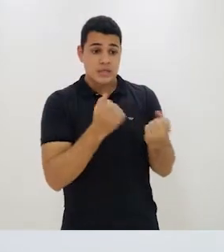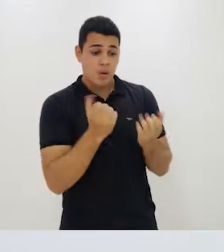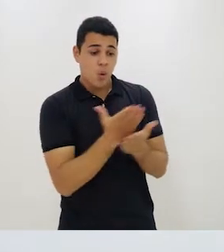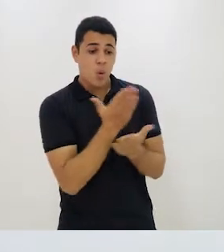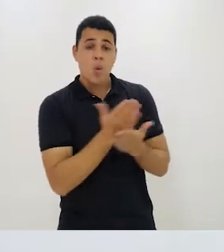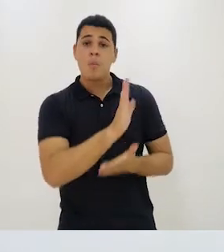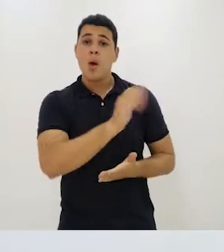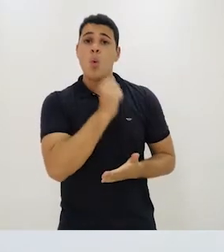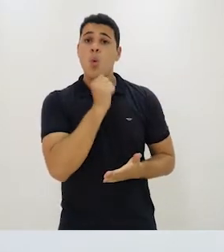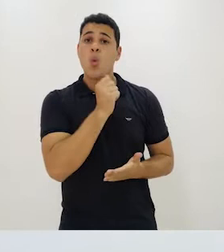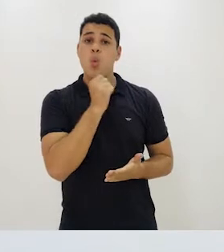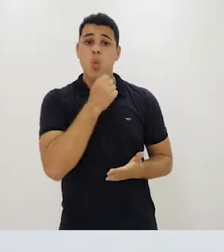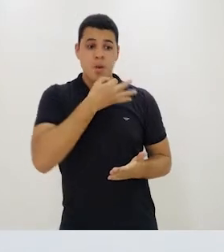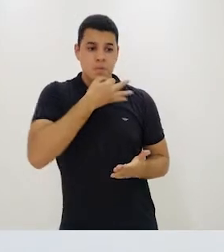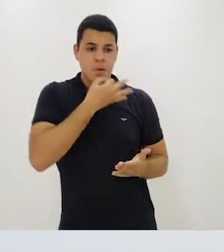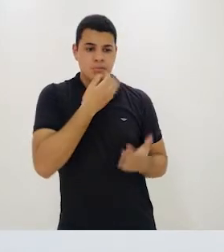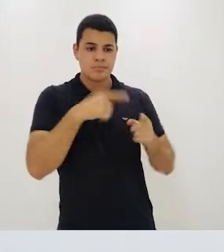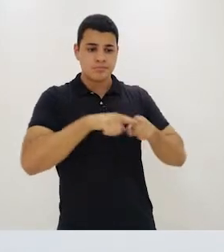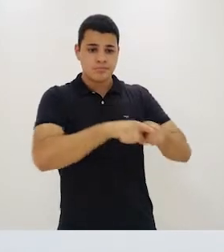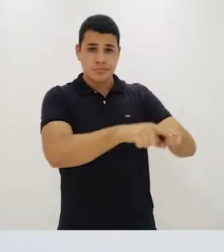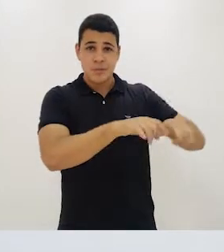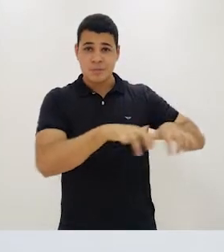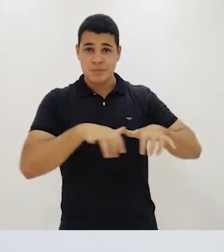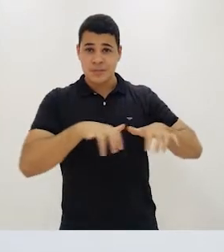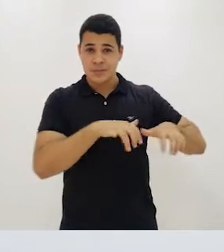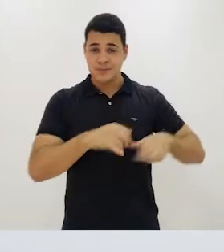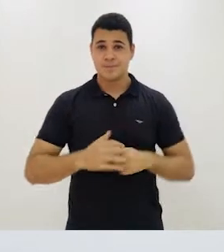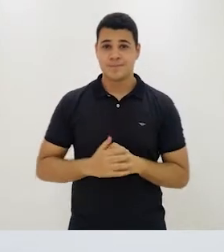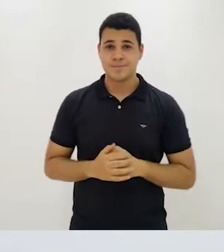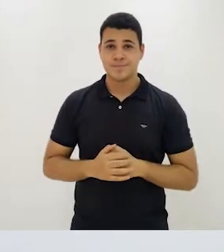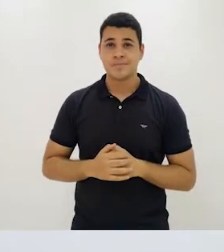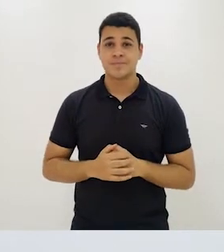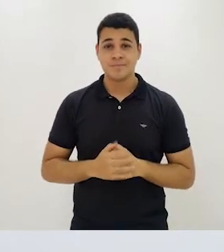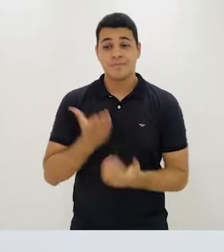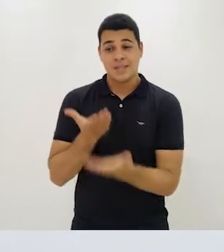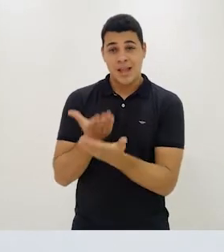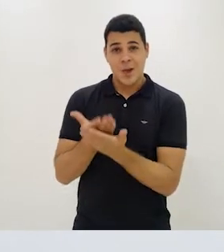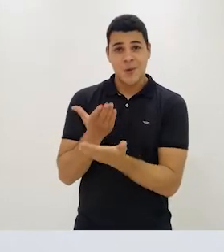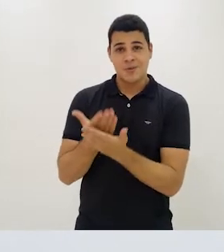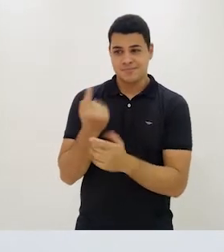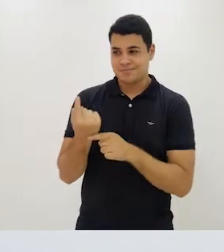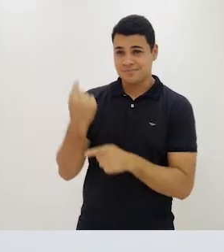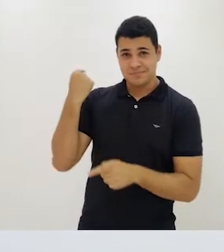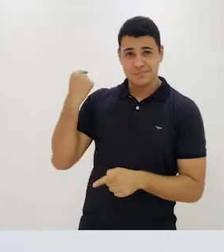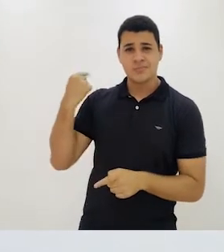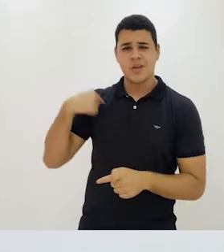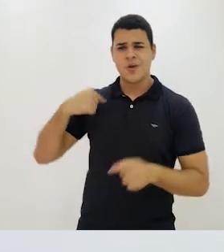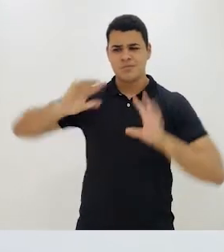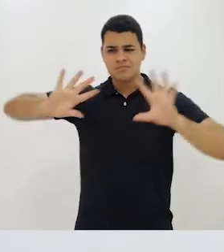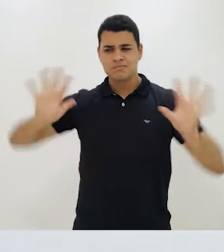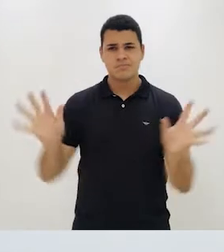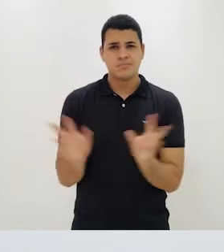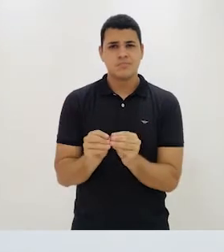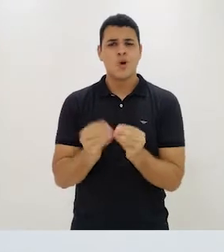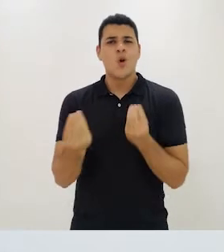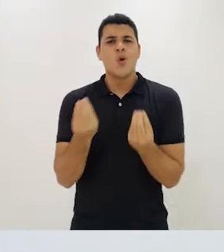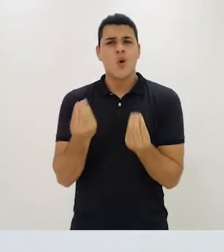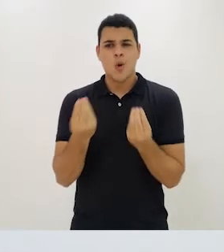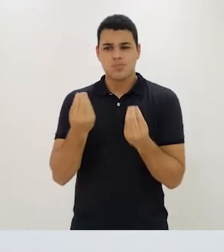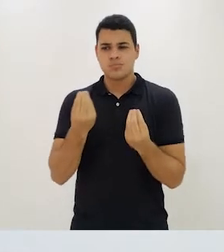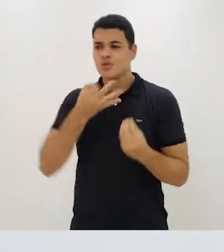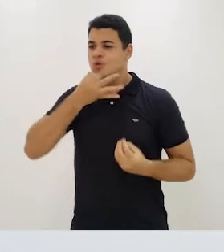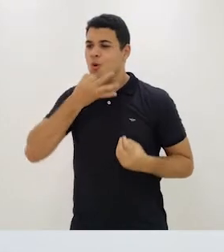acompanhamento de piano. No último vídeo, eu exemplifiquei como tocar